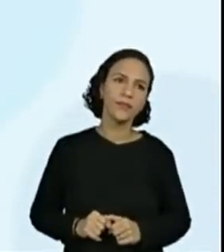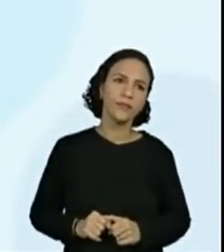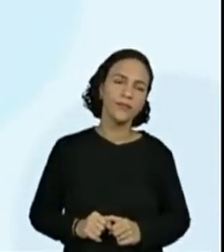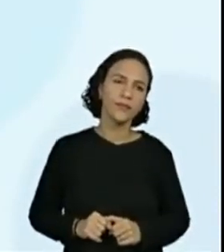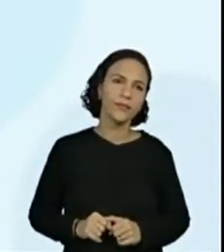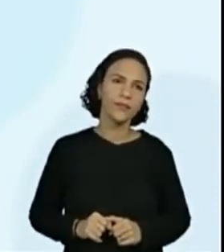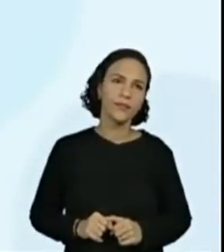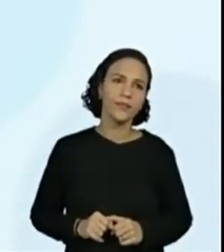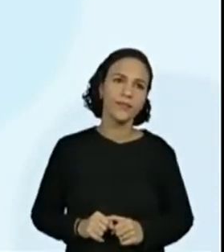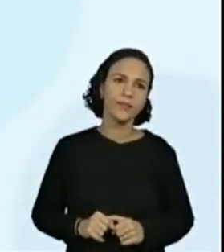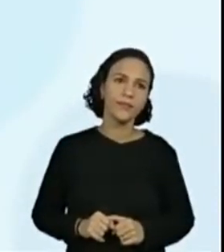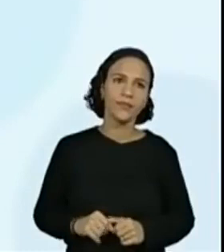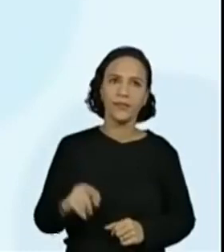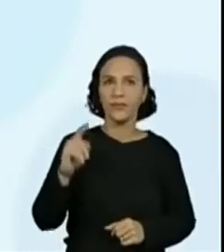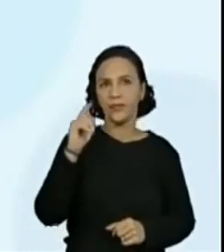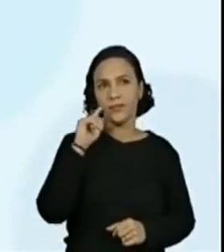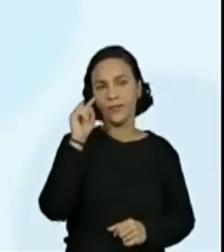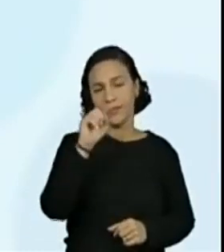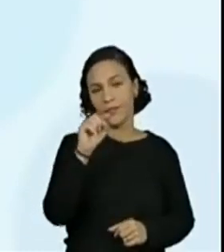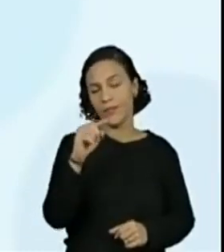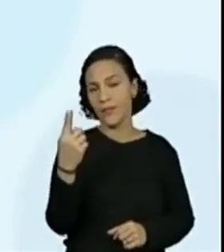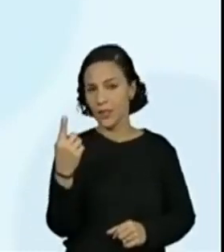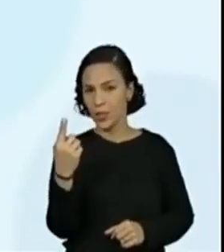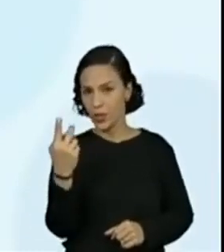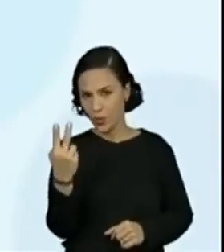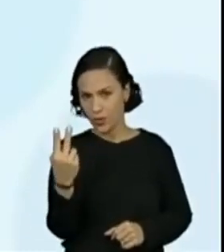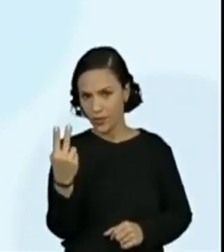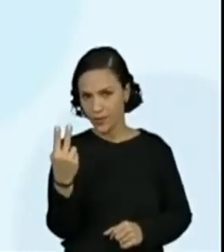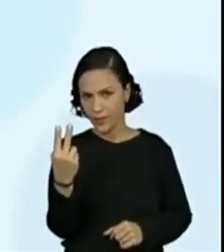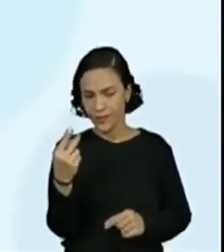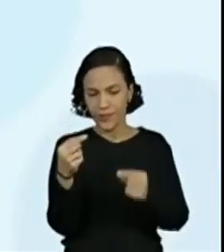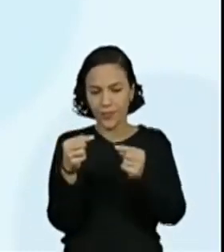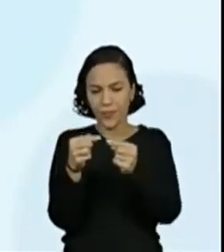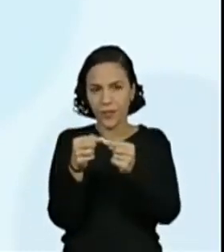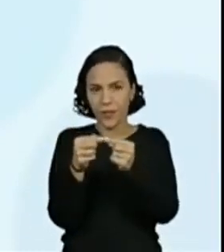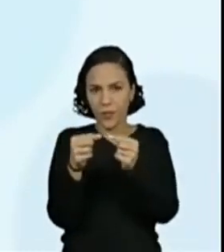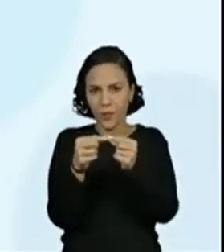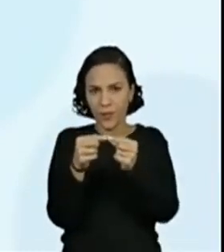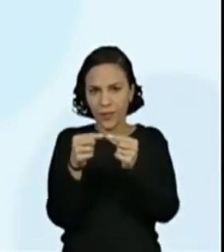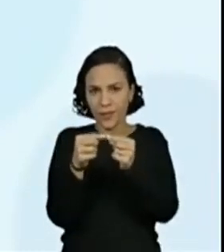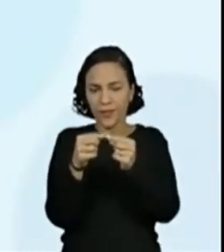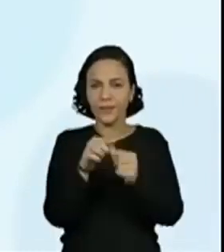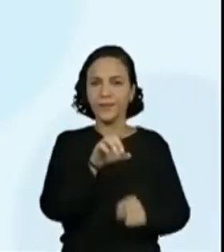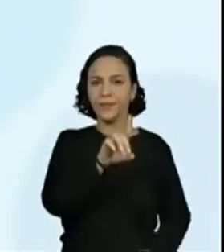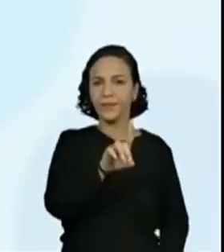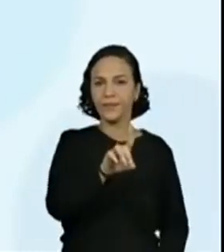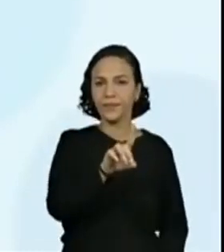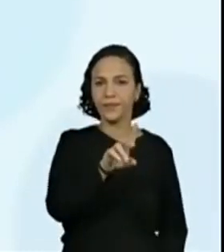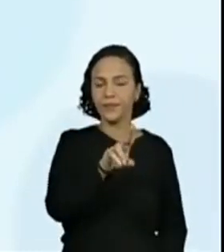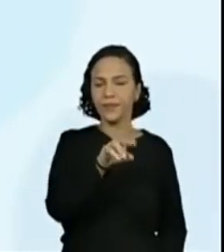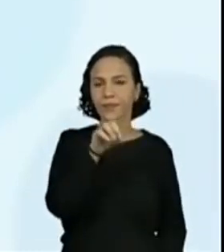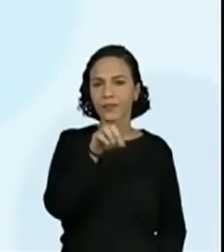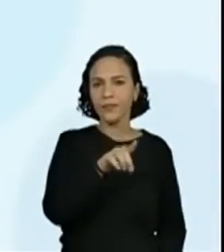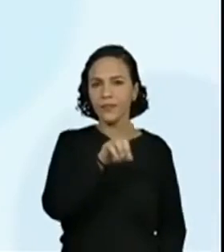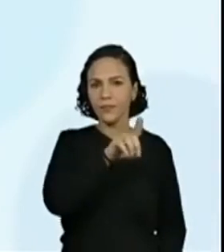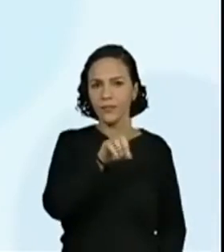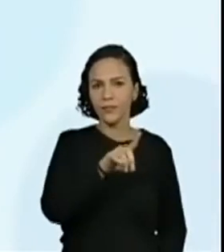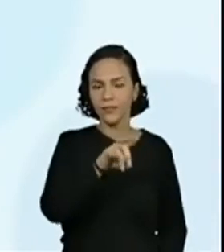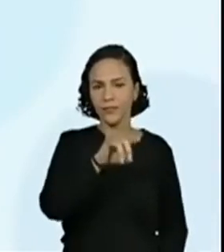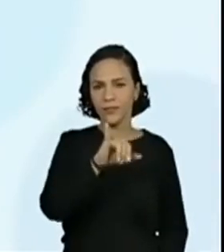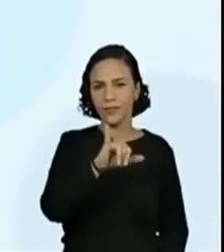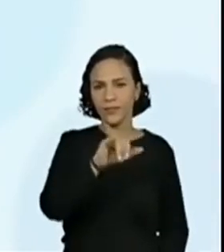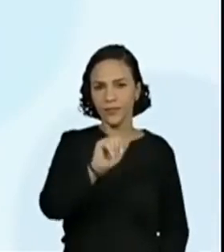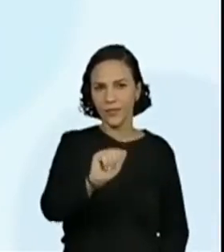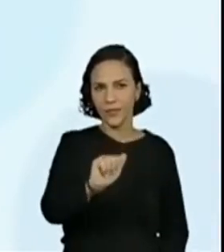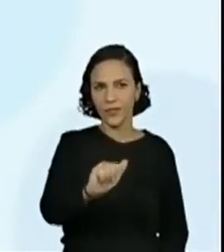Escrever as palavras corretamente com todas as letras correspondentes. Meu lábis está fazendo barulho